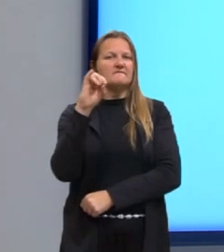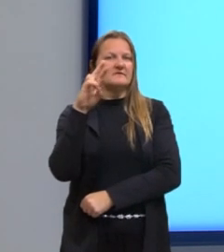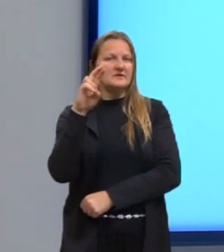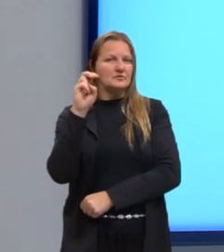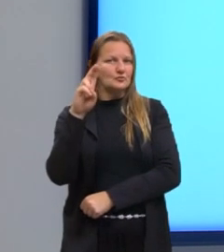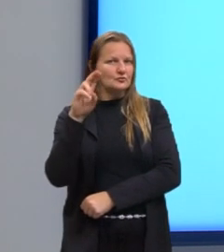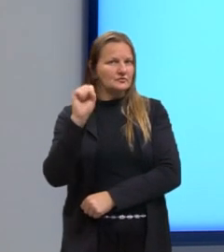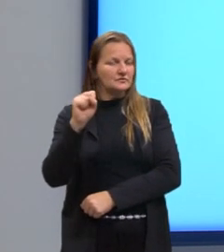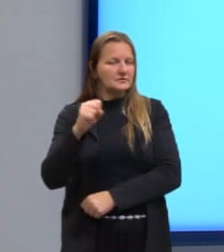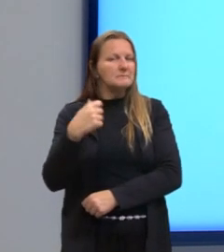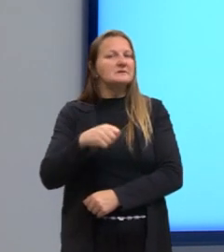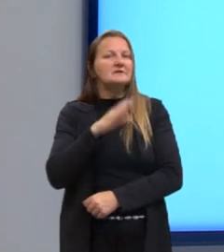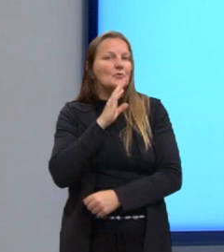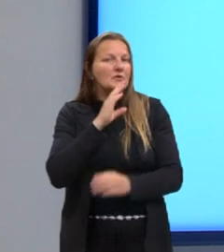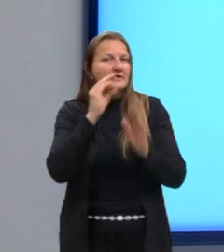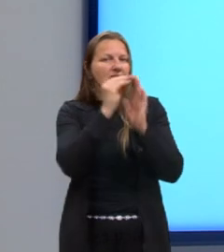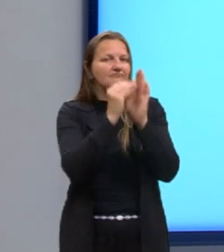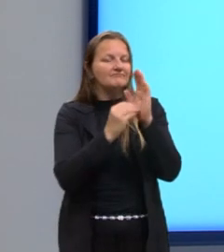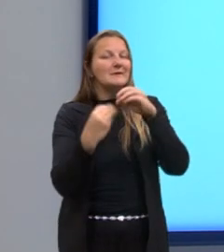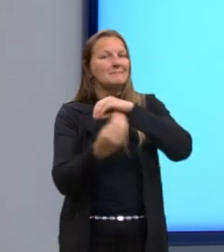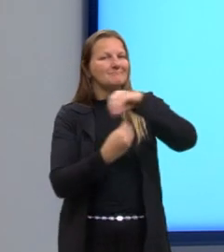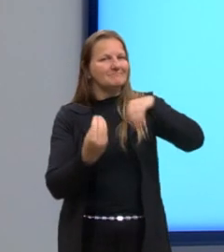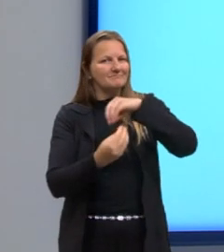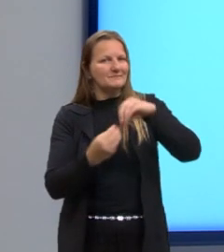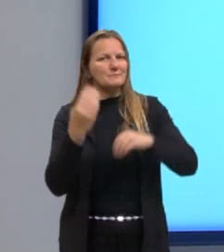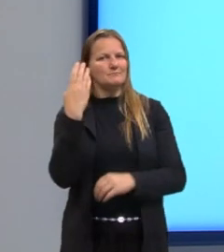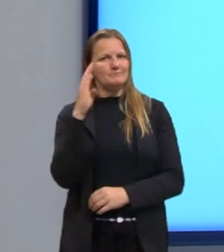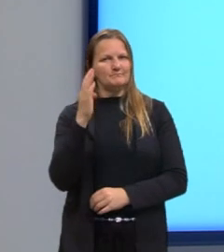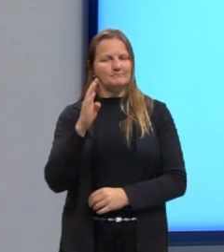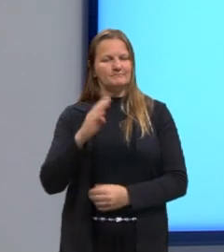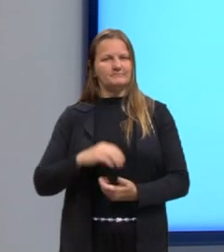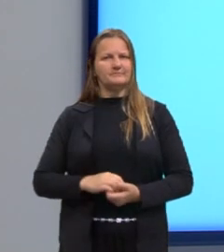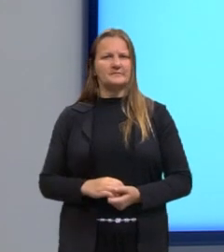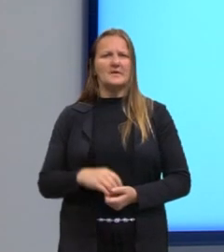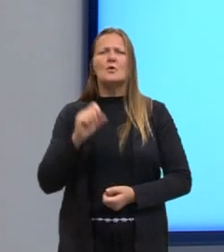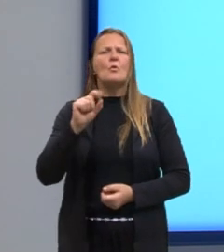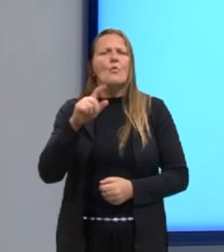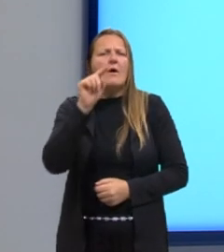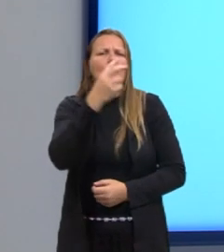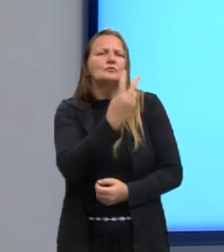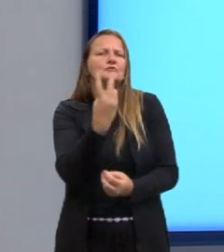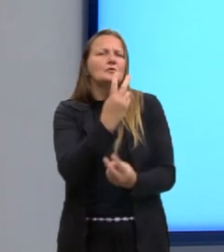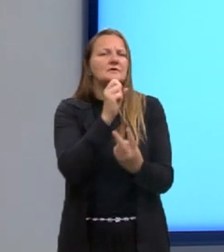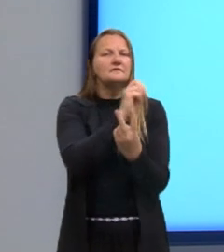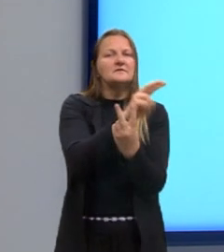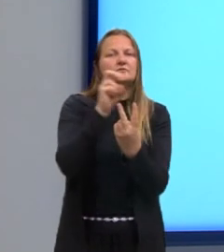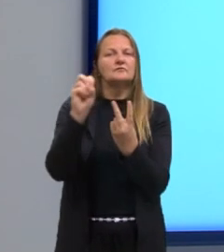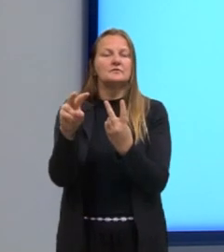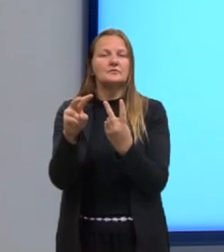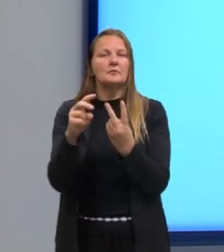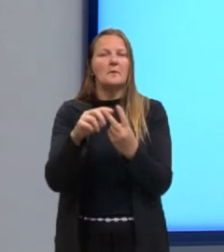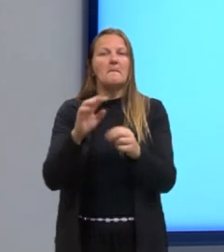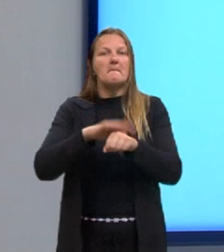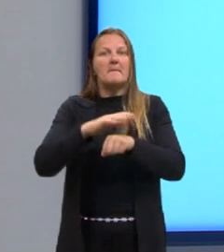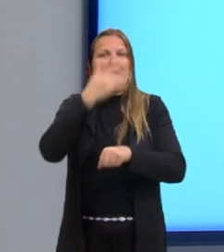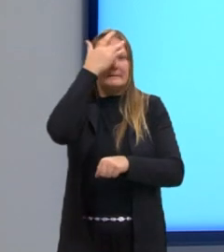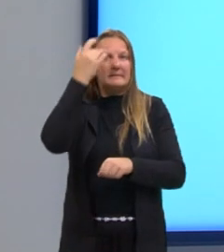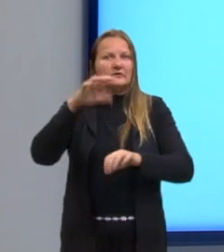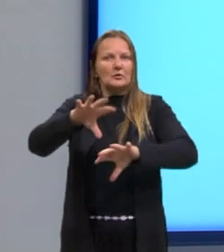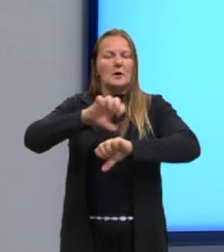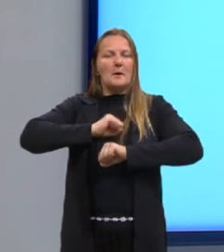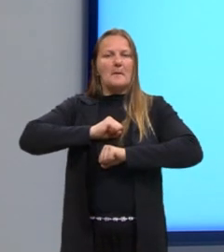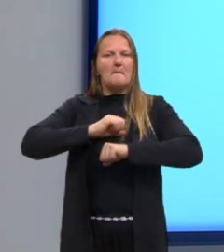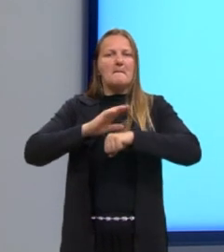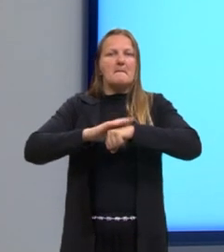conhecimento que misturou da biologia. Então, qual será dos dois vírus que vai infectar os seres humanos há